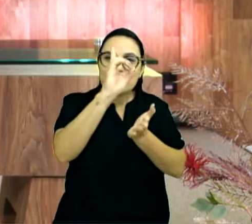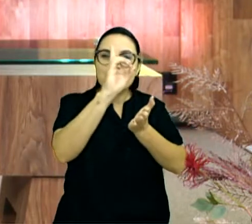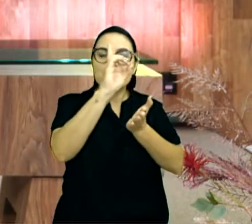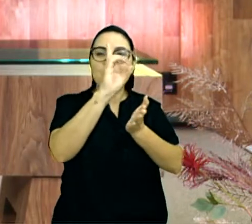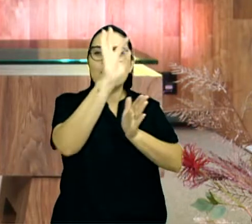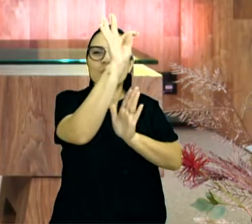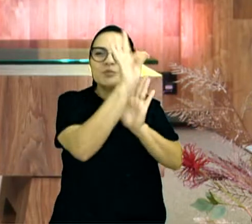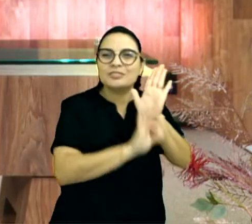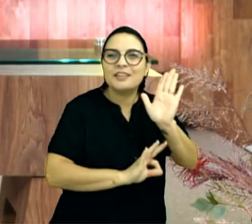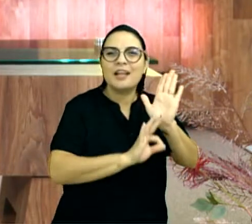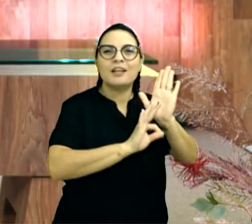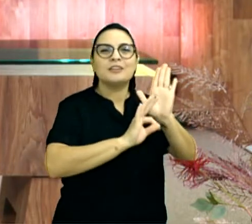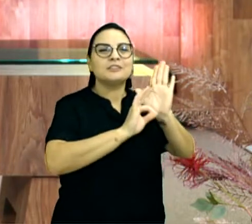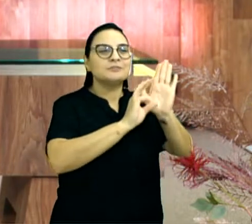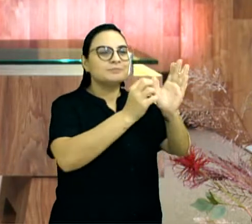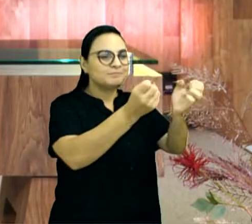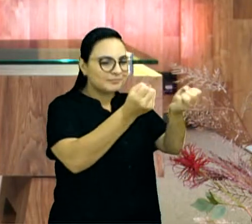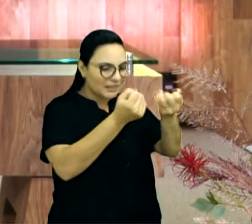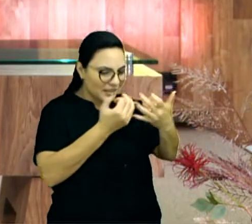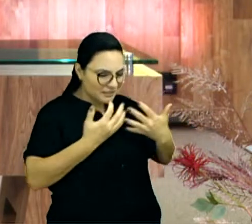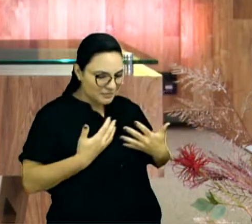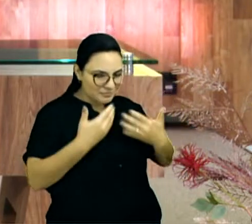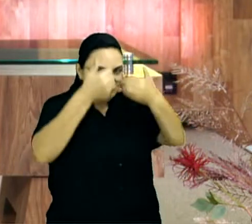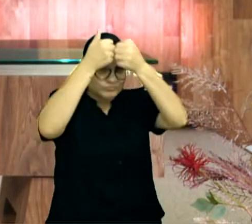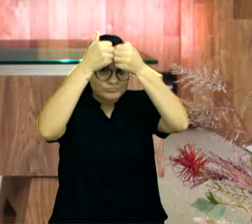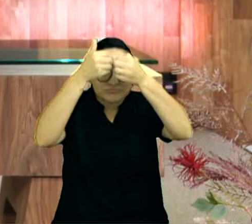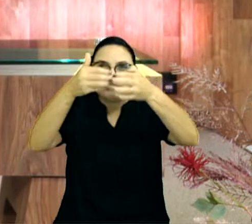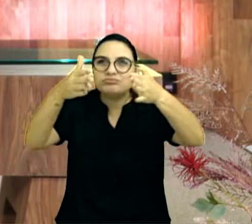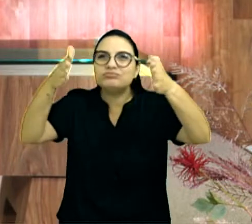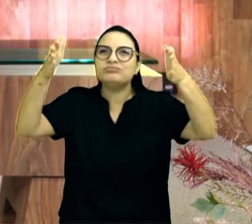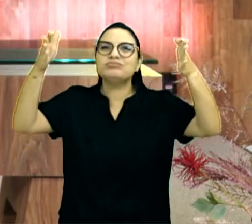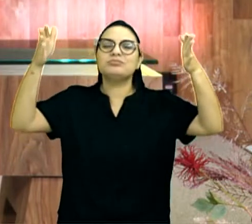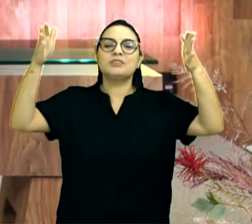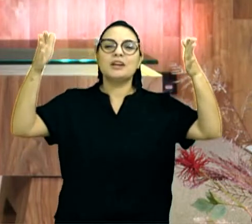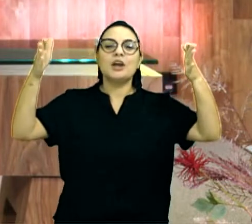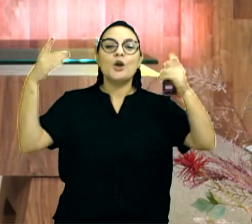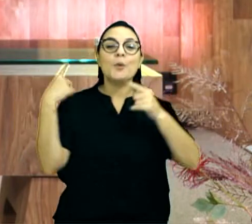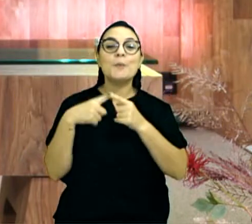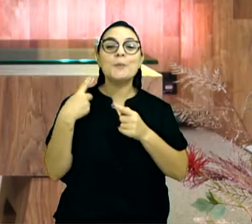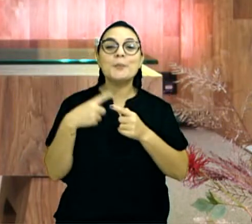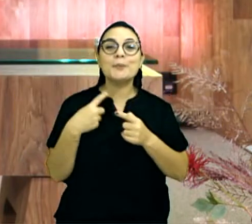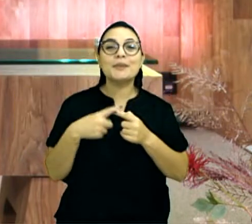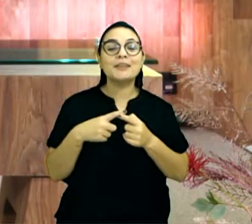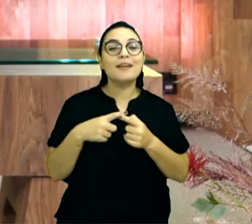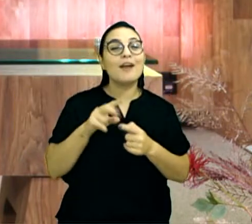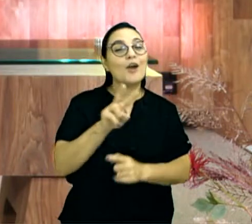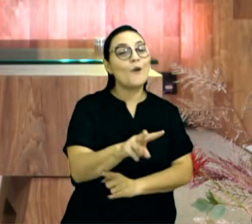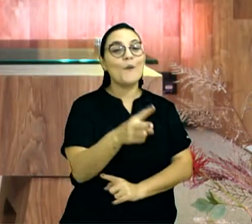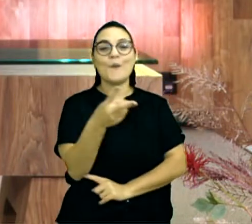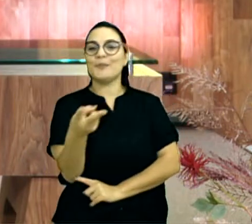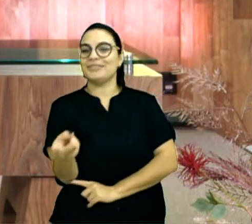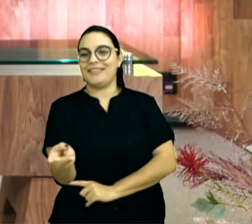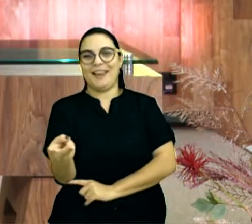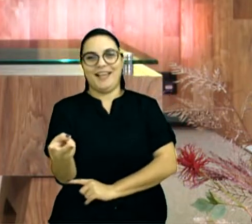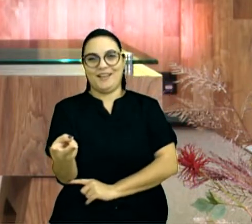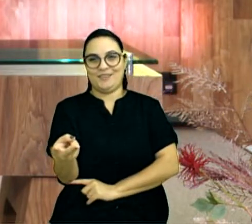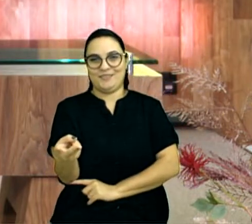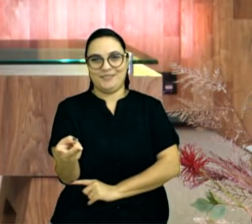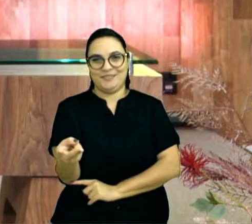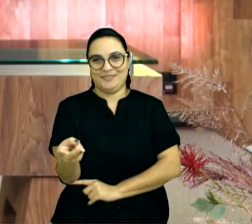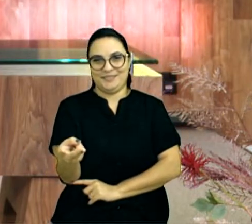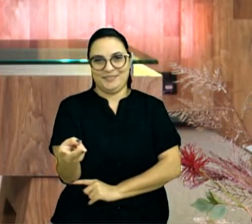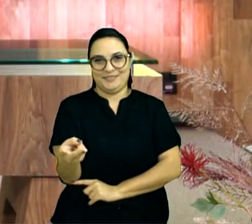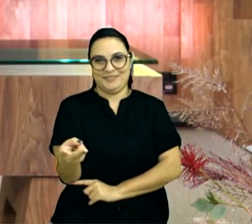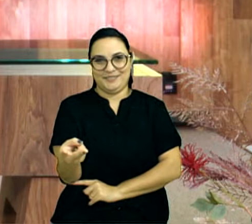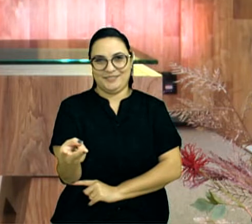a nossa mente, abre o nosso coração, porque é um conceito, totalmente diferente, desse